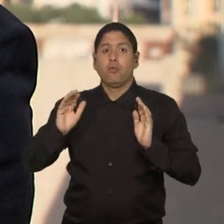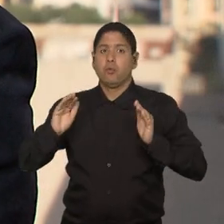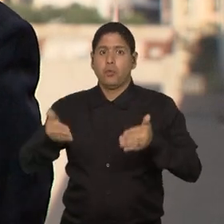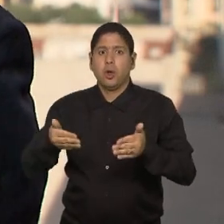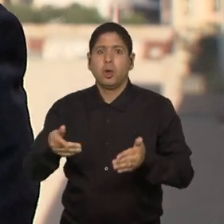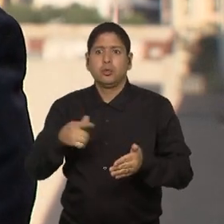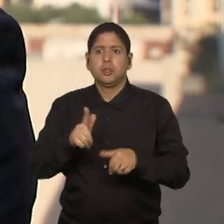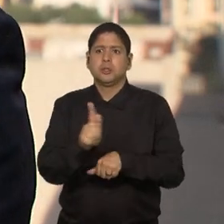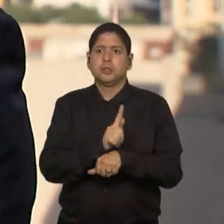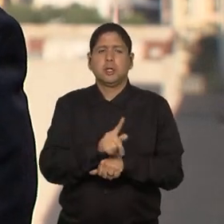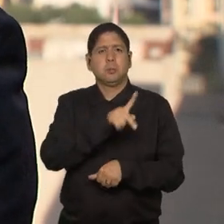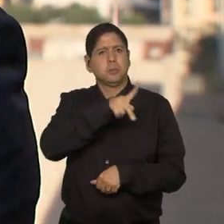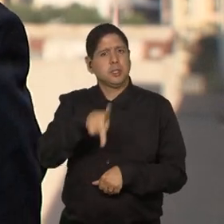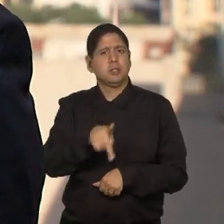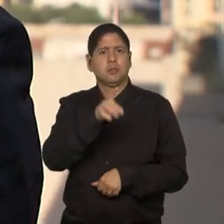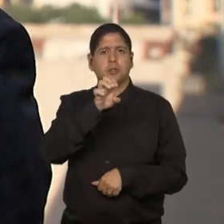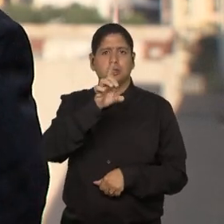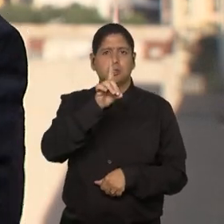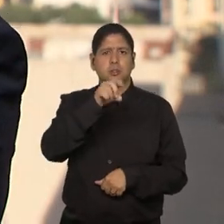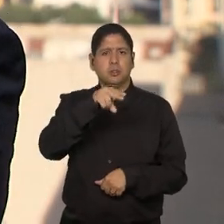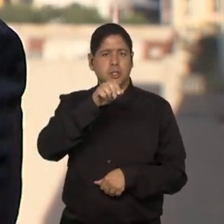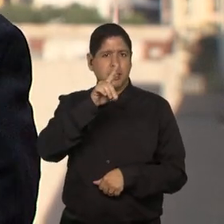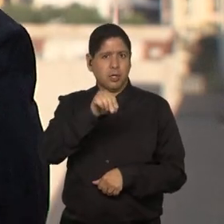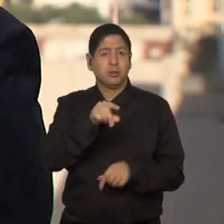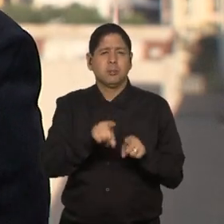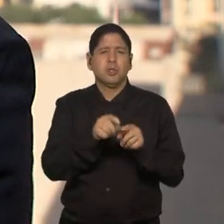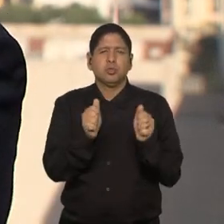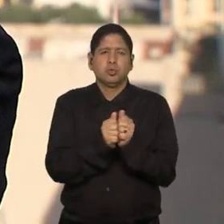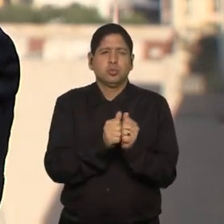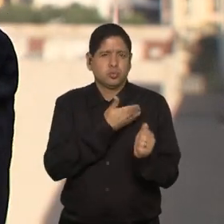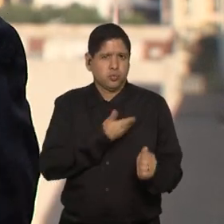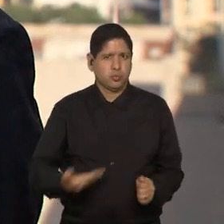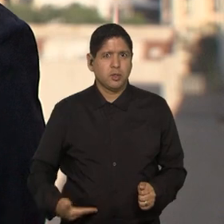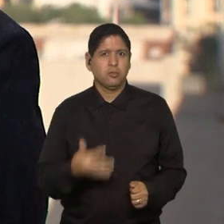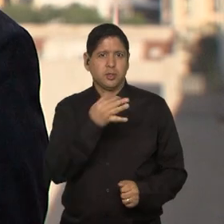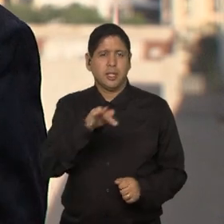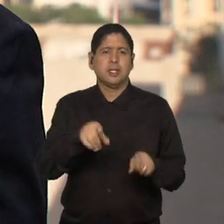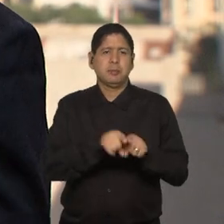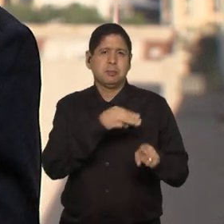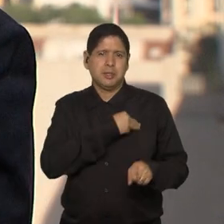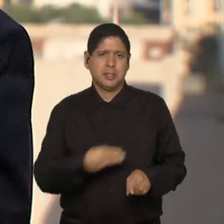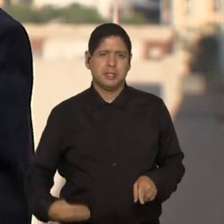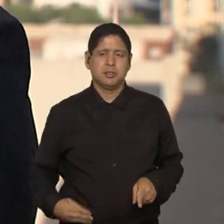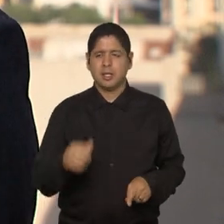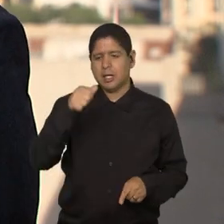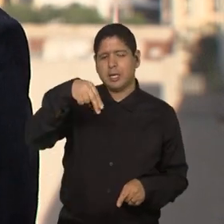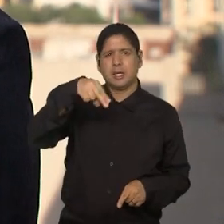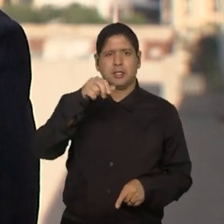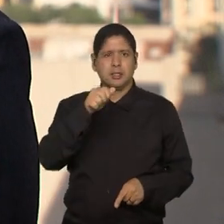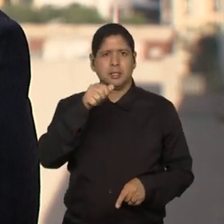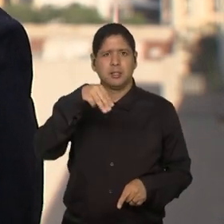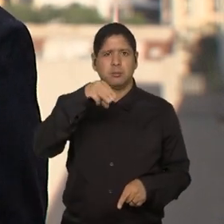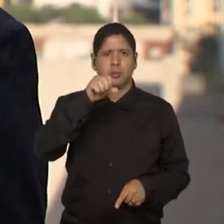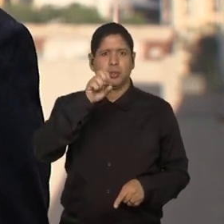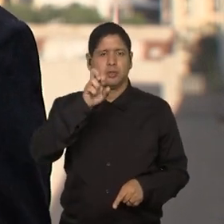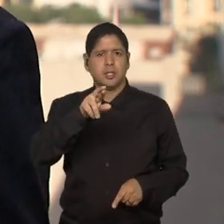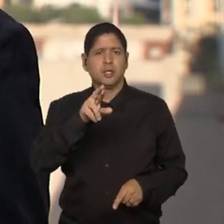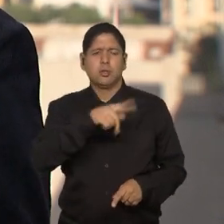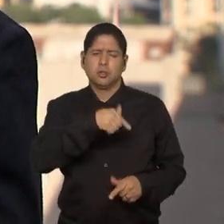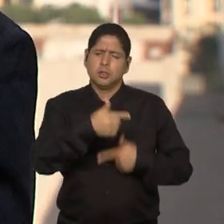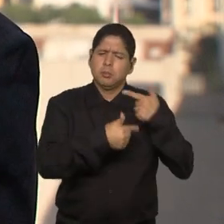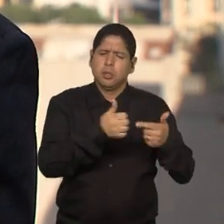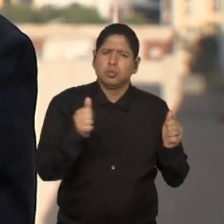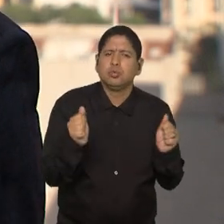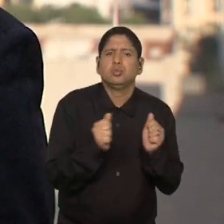da gestão do presidente Edinaldo. E junto com o governo federal, com a ministra Ana Moussa, a vai trabalhar em conjunto para poder